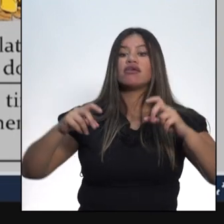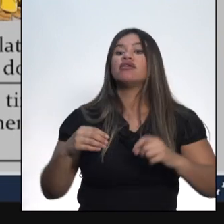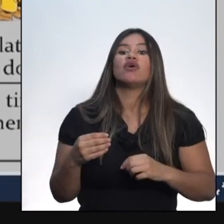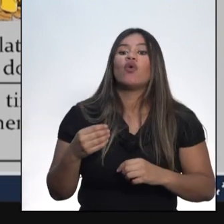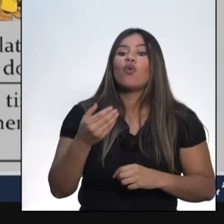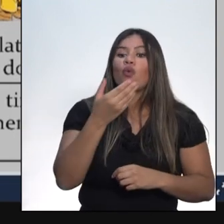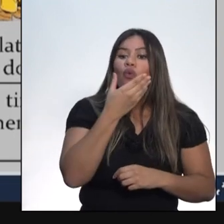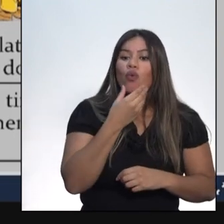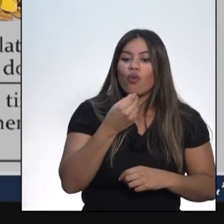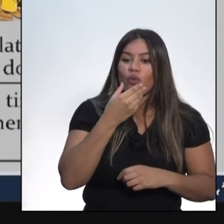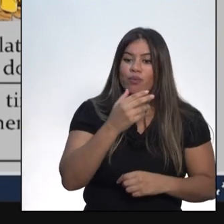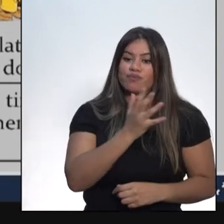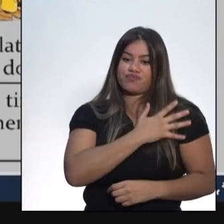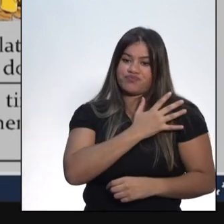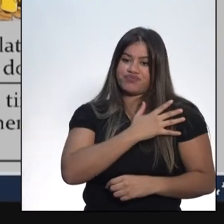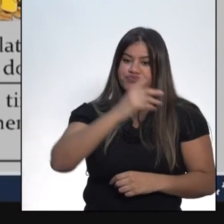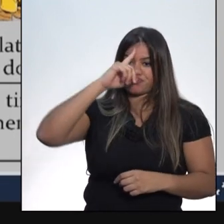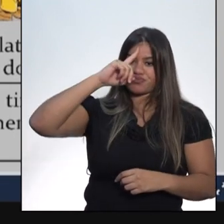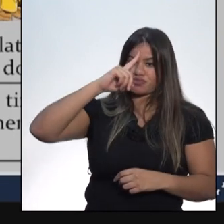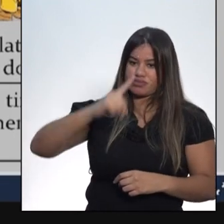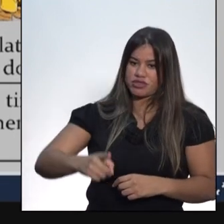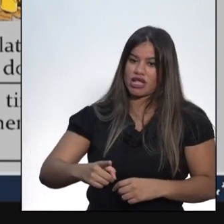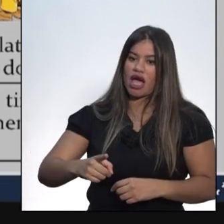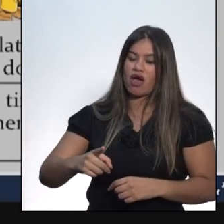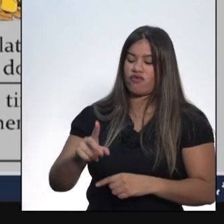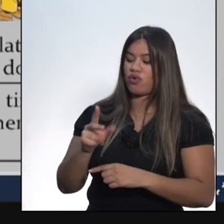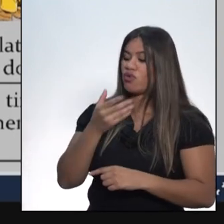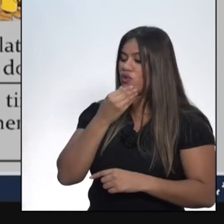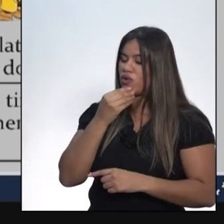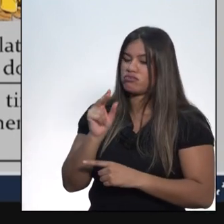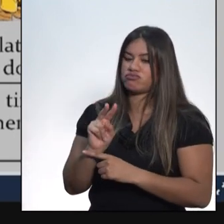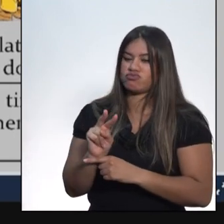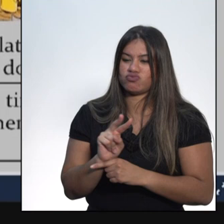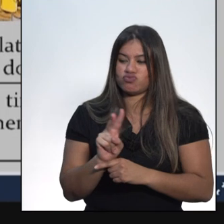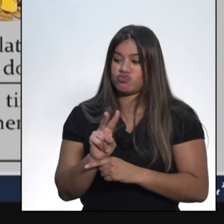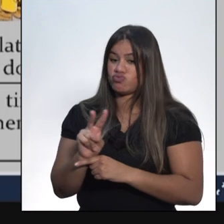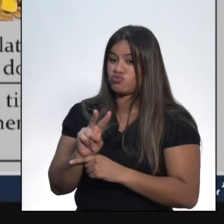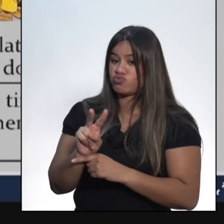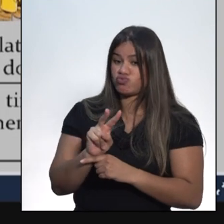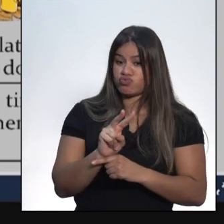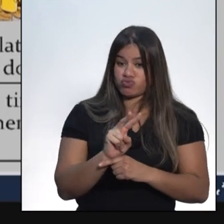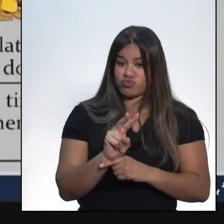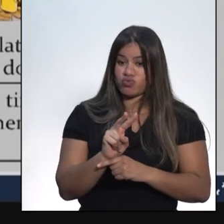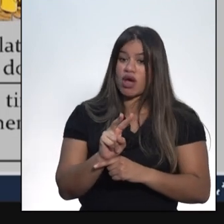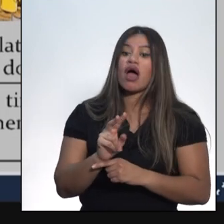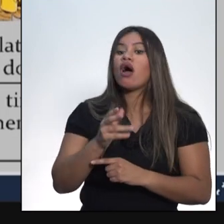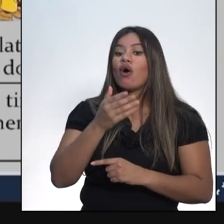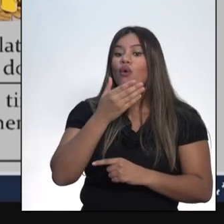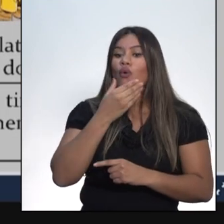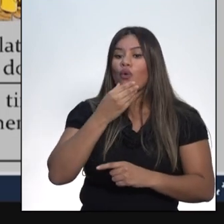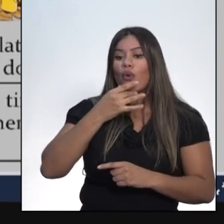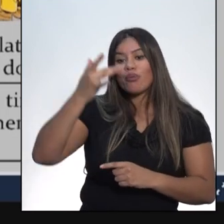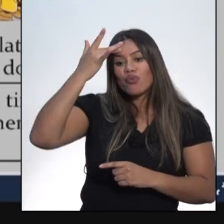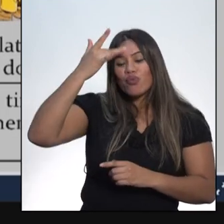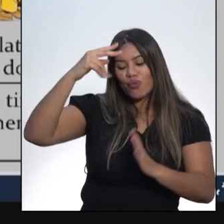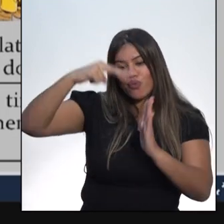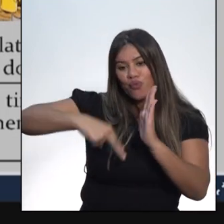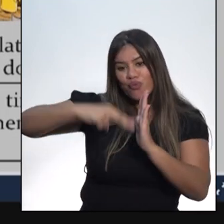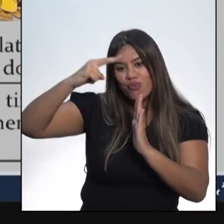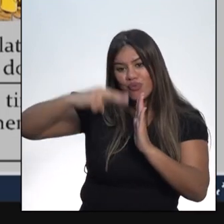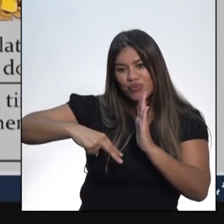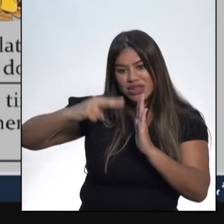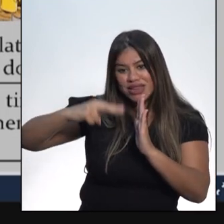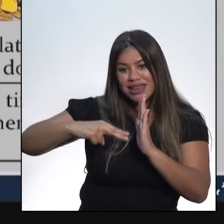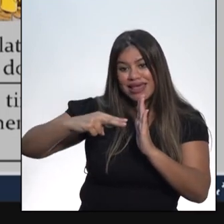enviava um homem de sua confiança para acompanhar o eleitor, que na maioria das vezes era analfabeto. Este homem, a